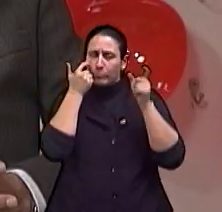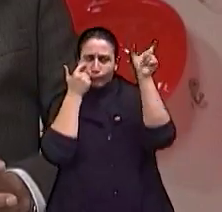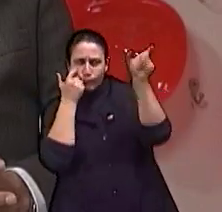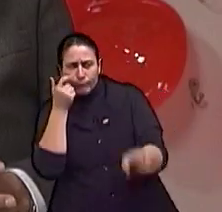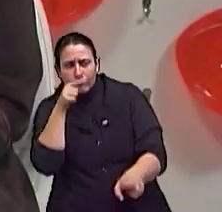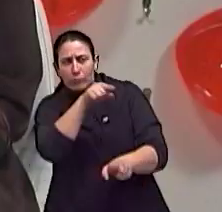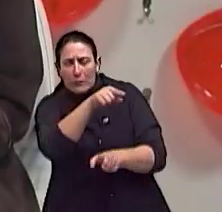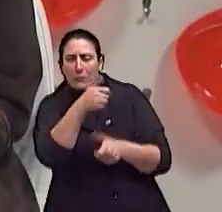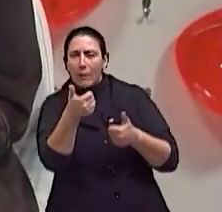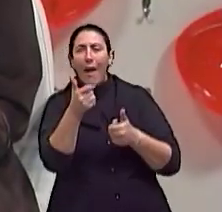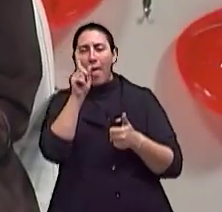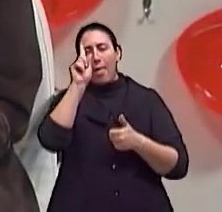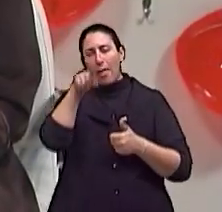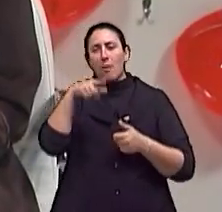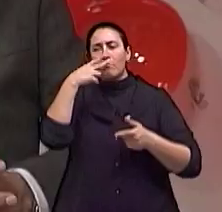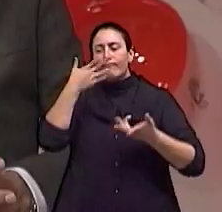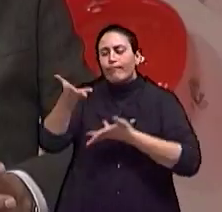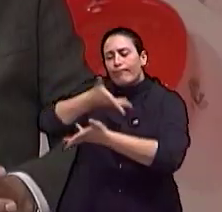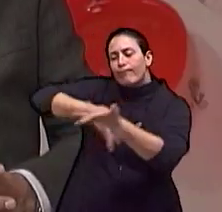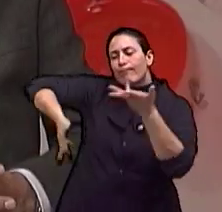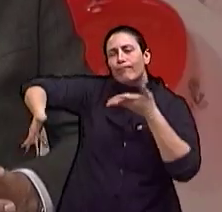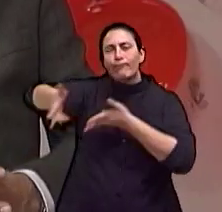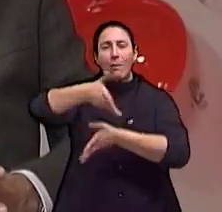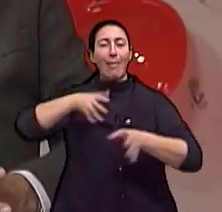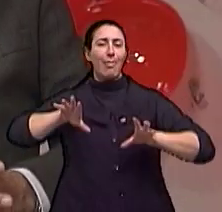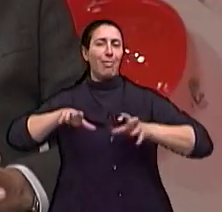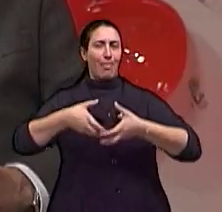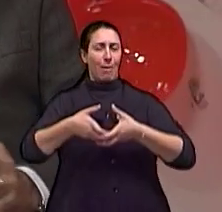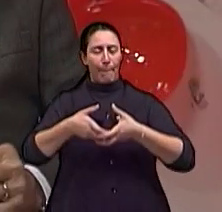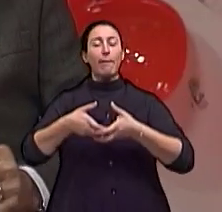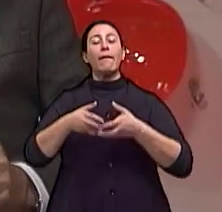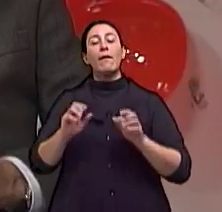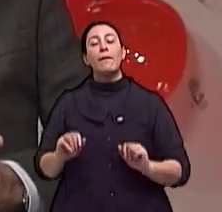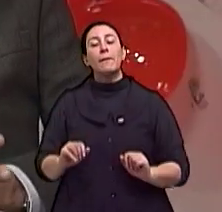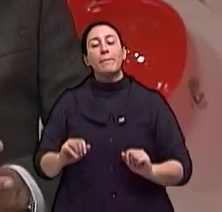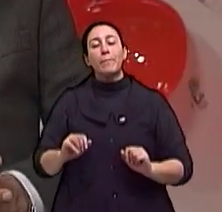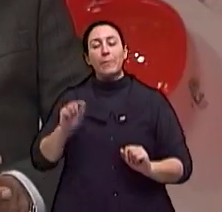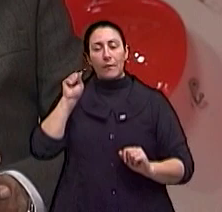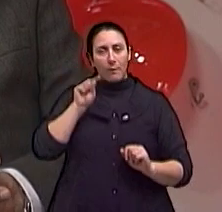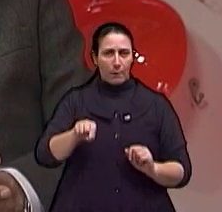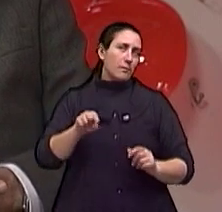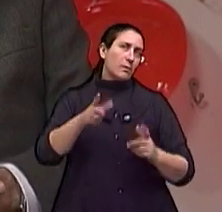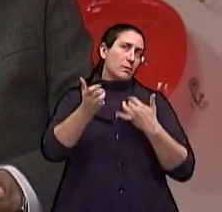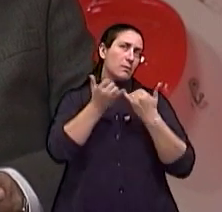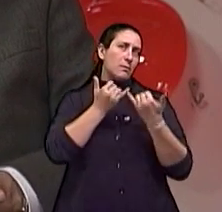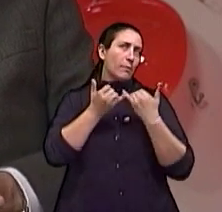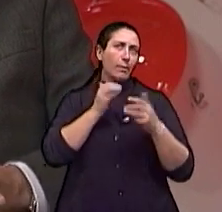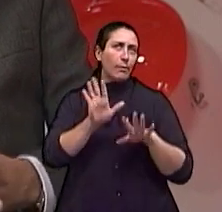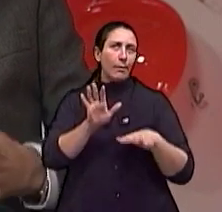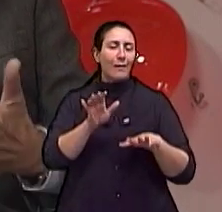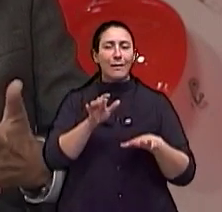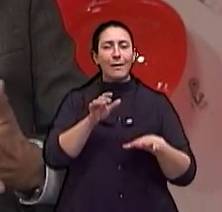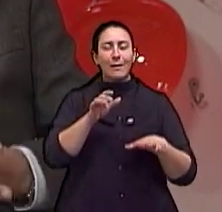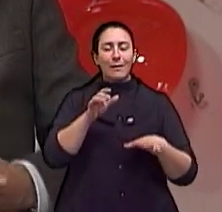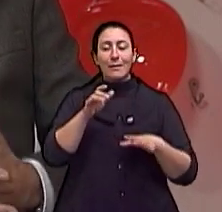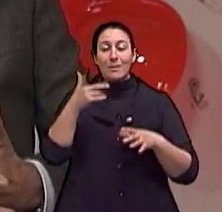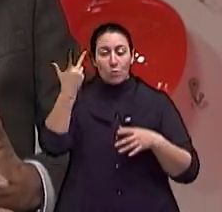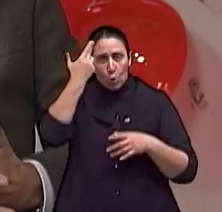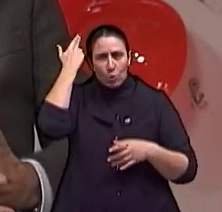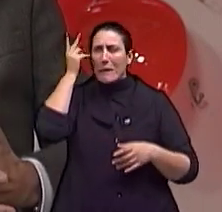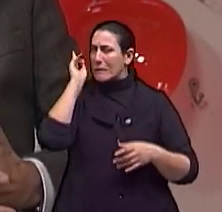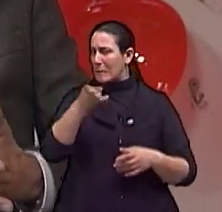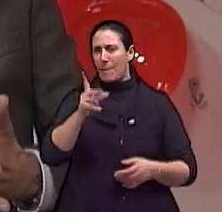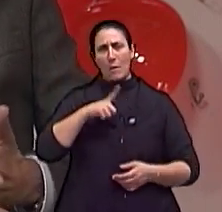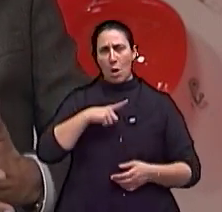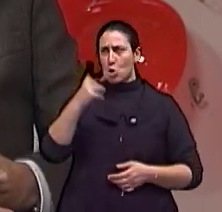equipe multidisciplinar que funciona. Claro, porque funciona, a gente, por exemplo, durante a cirurgia nós temos sempre um ou